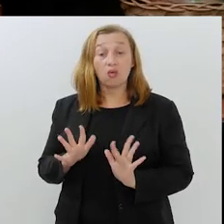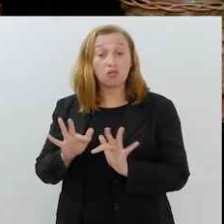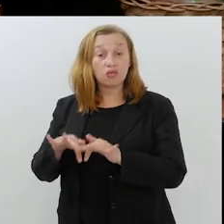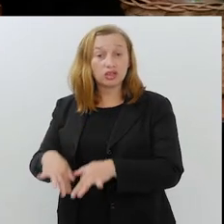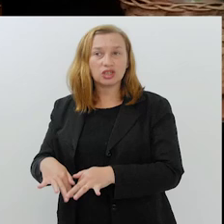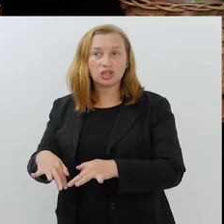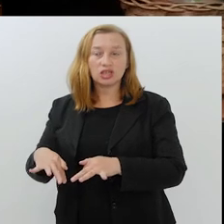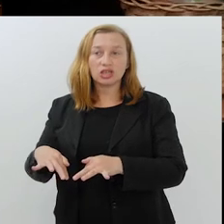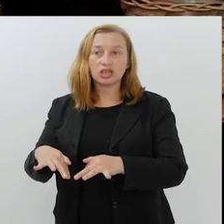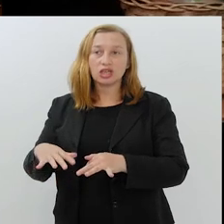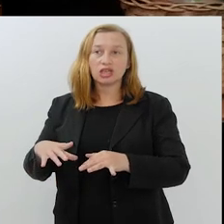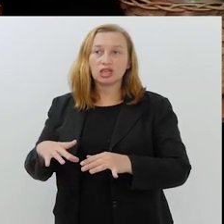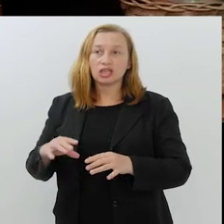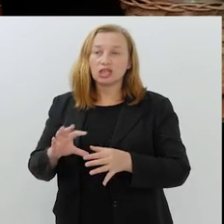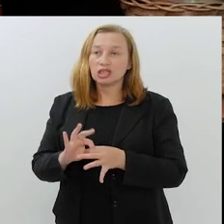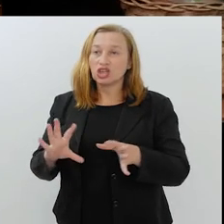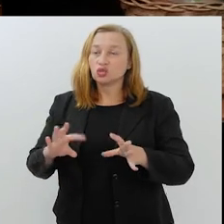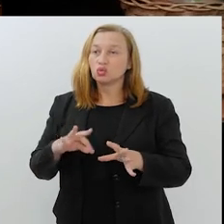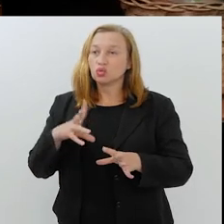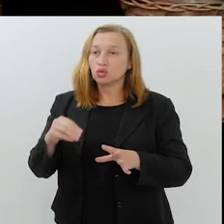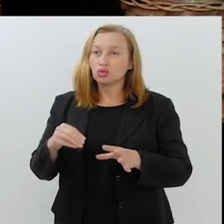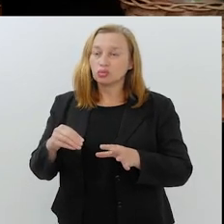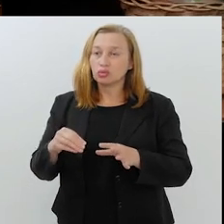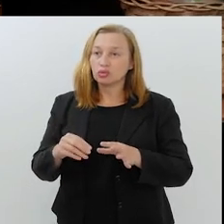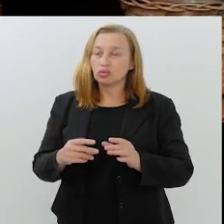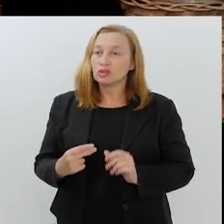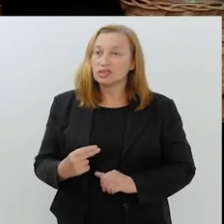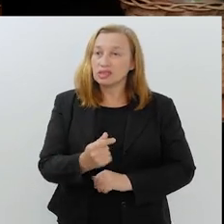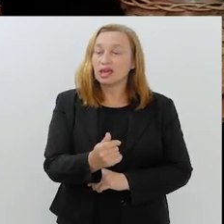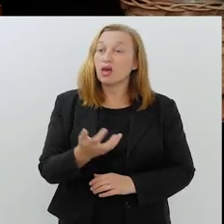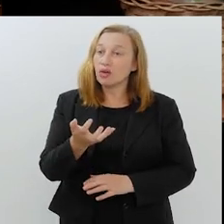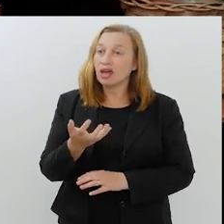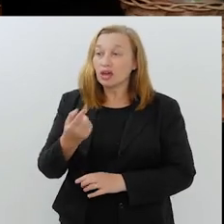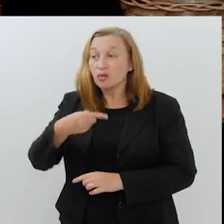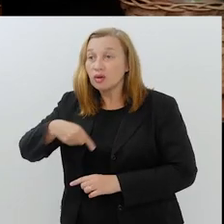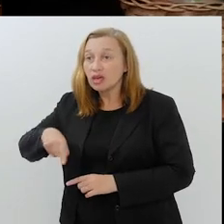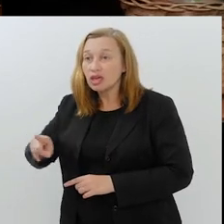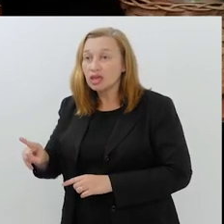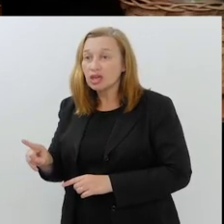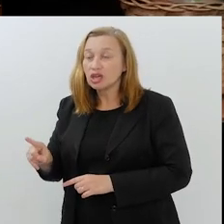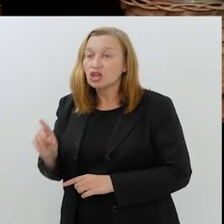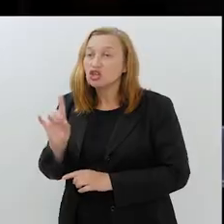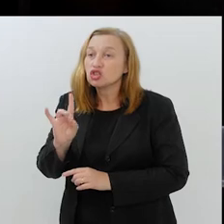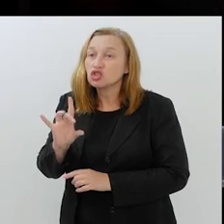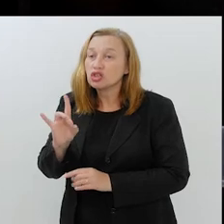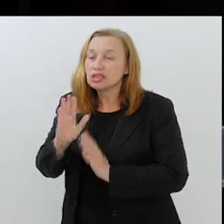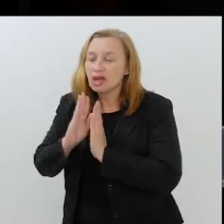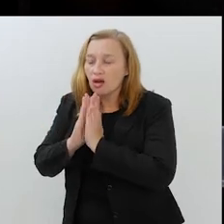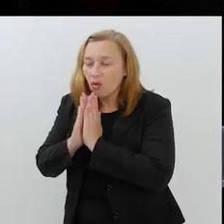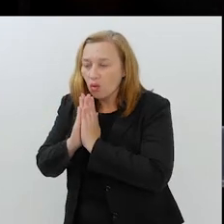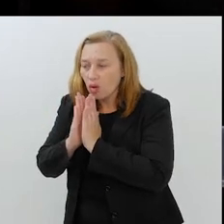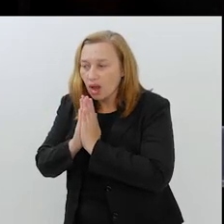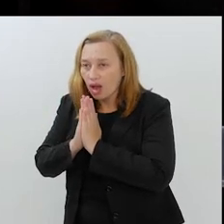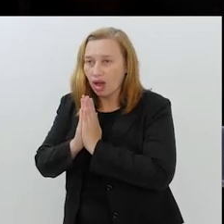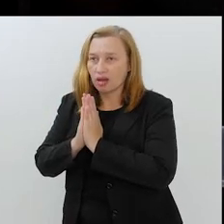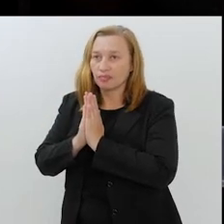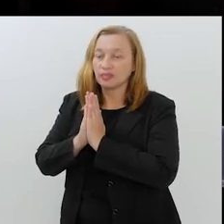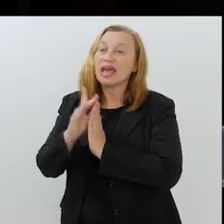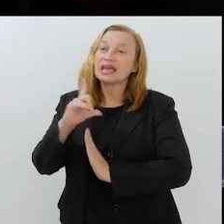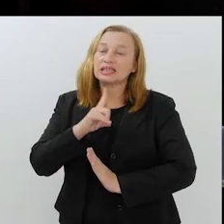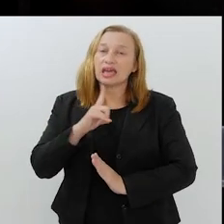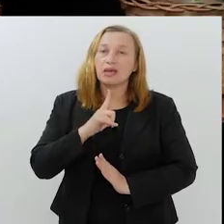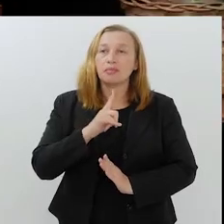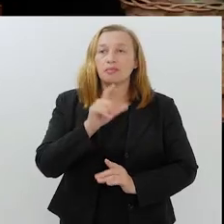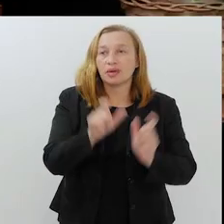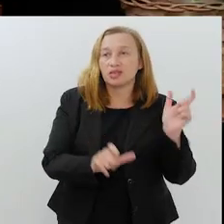o final e deixo todo mundo sair. Porque eu quero ir no Santíssimo sozinho e rezar. Não quero ninguém me perturbando. Porque